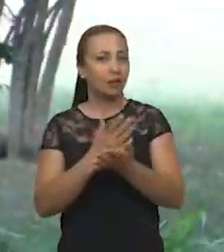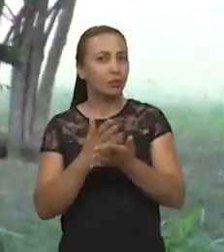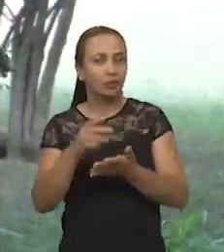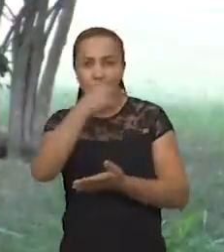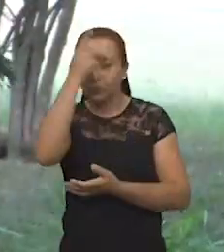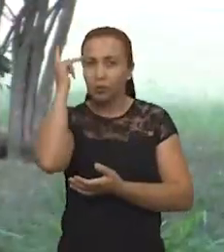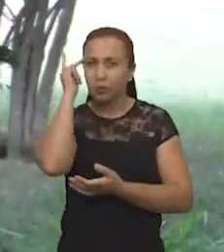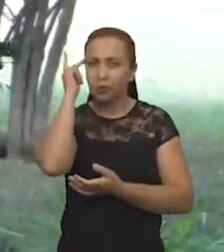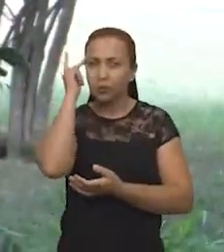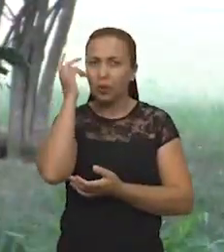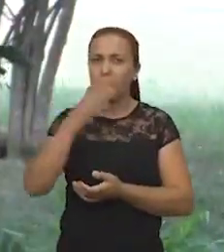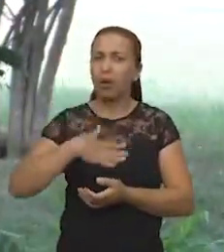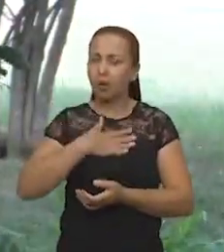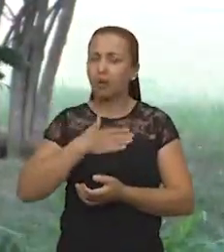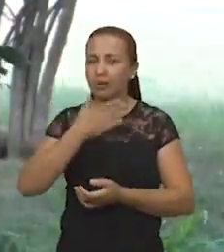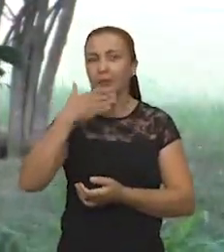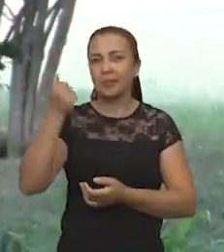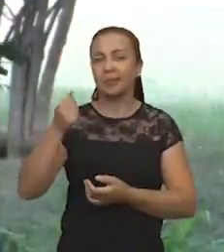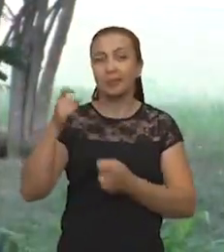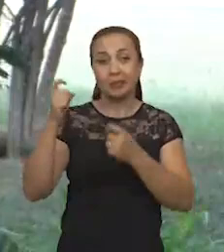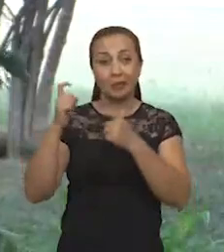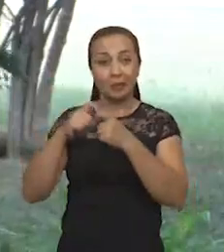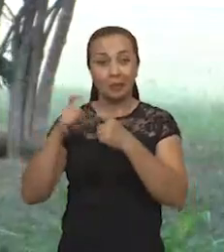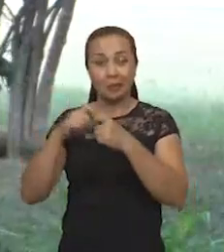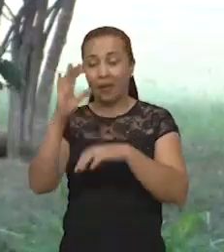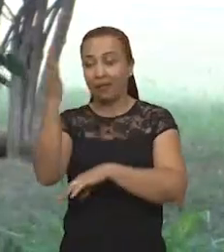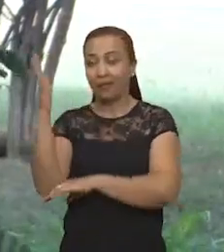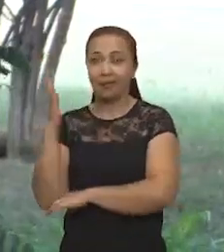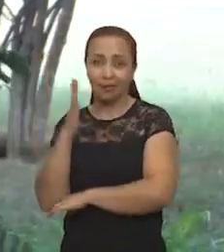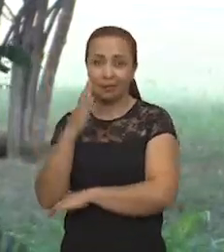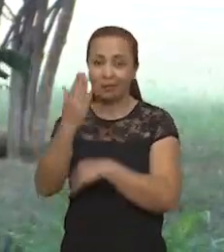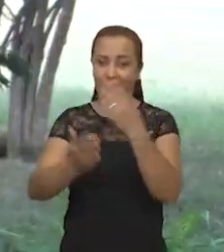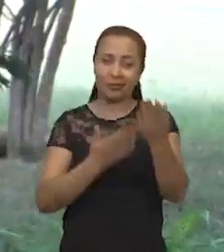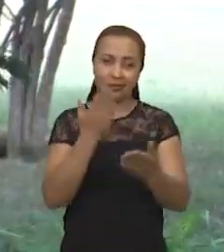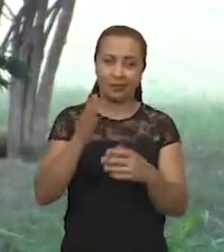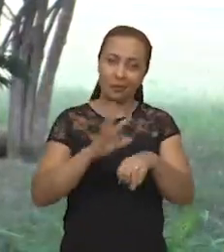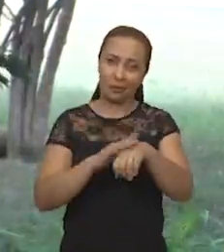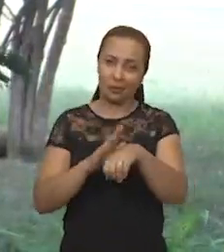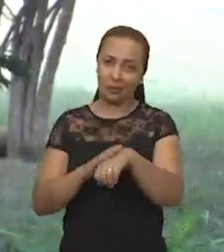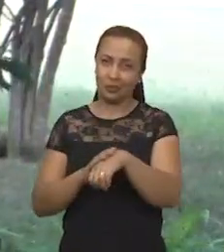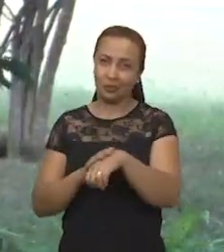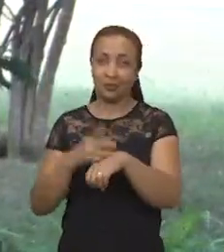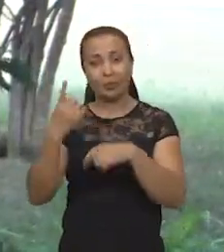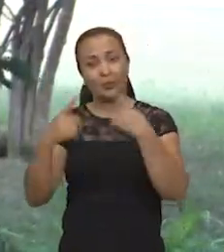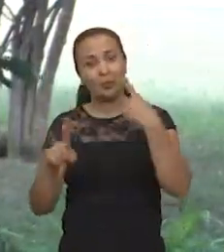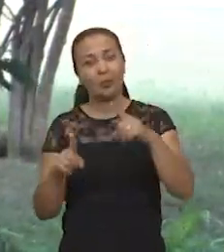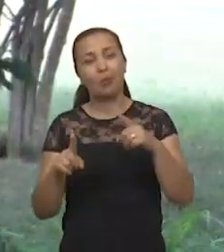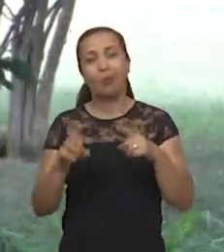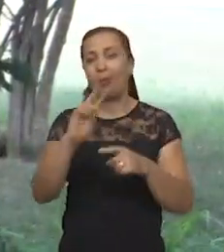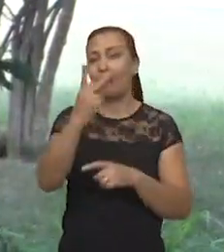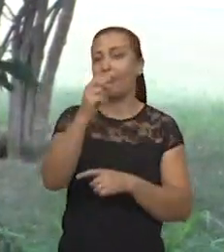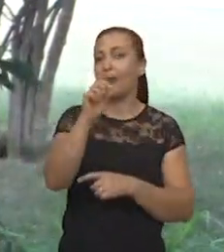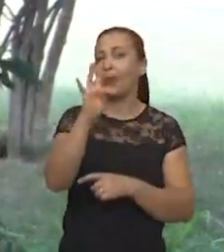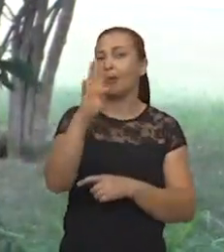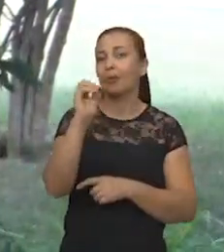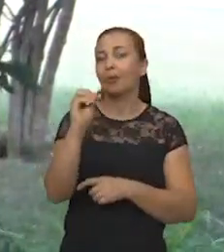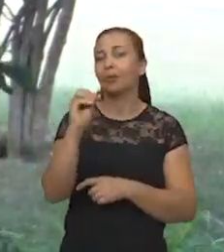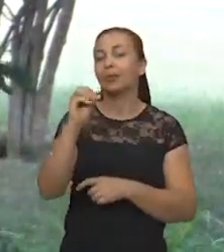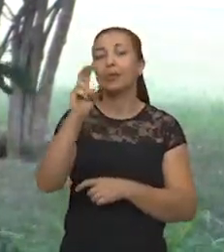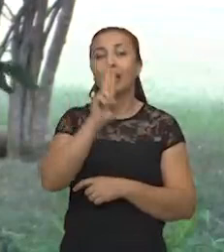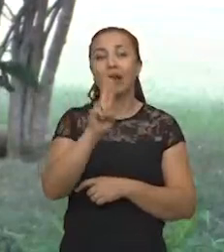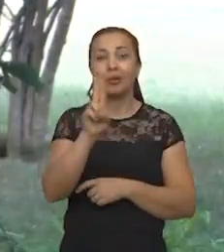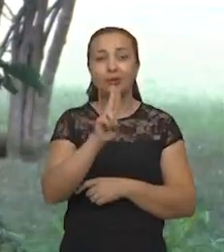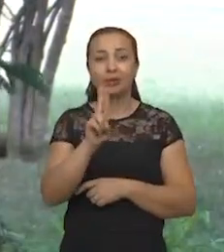Algumas pessoas preferem o uso de plantas medicinais para auxiliar no tratamento de alguma doença. O Horto de Plantas Medicinais da